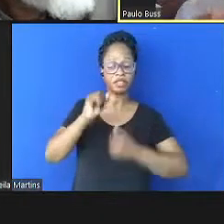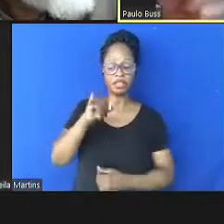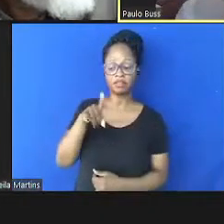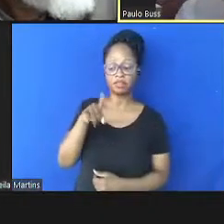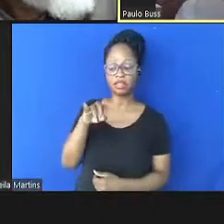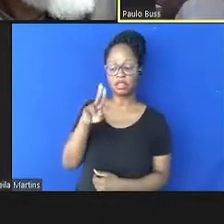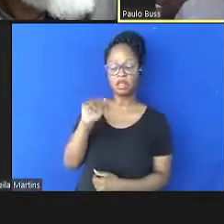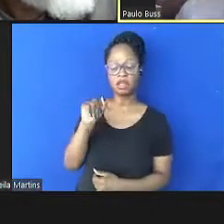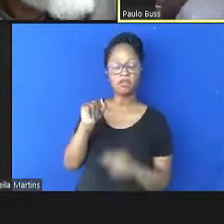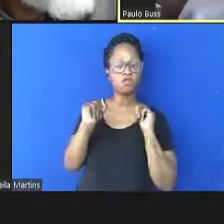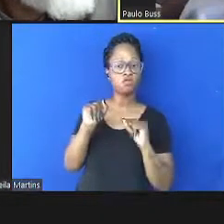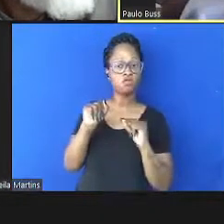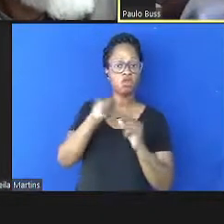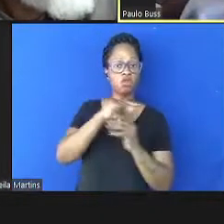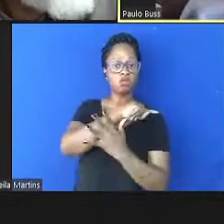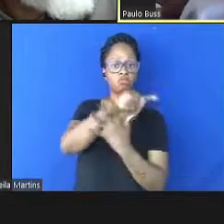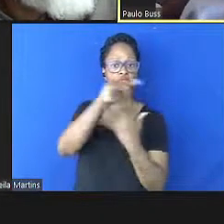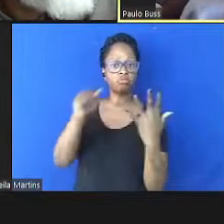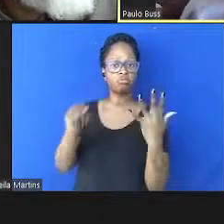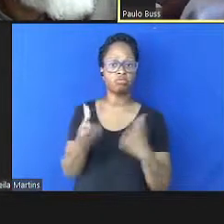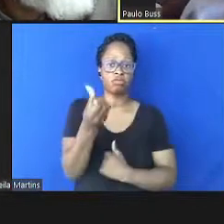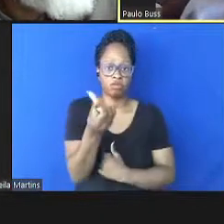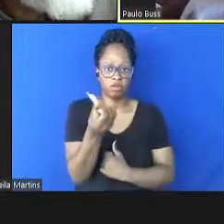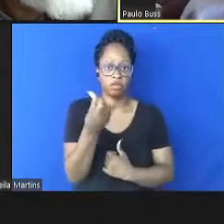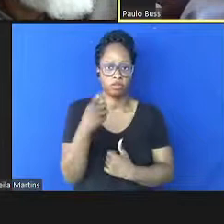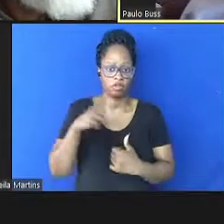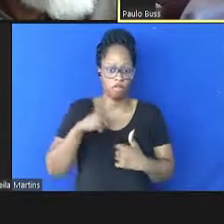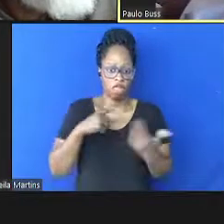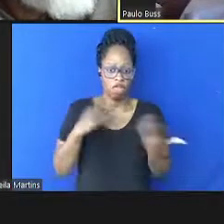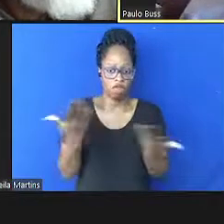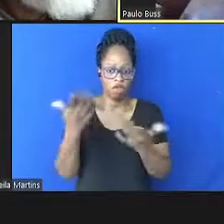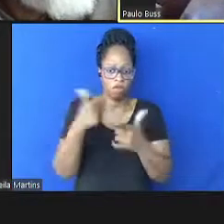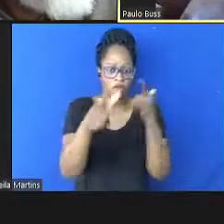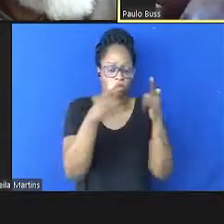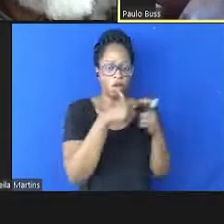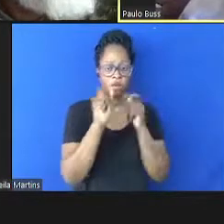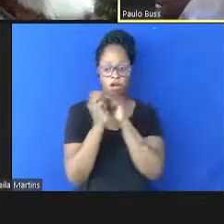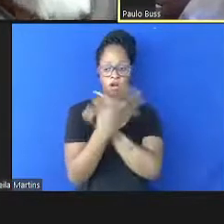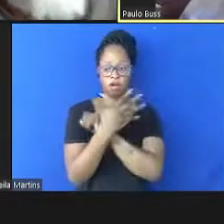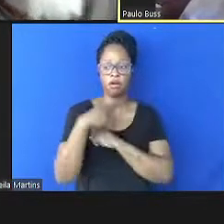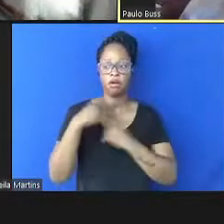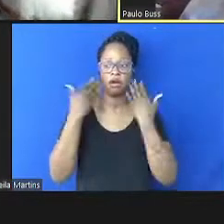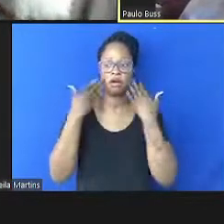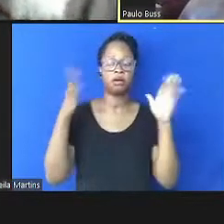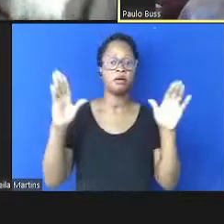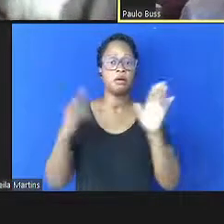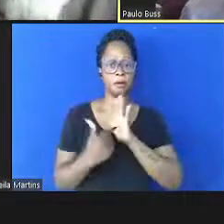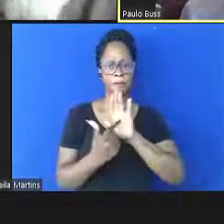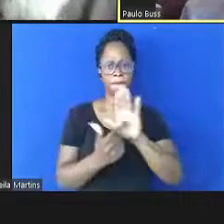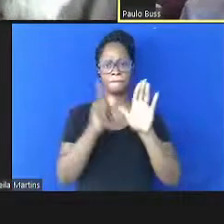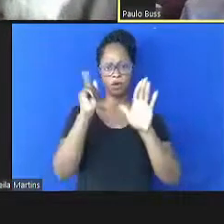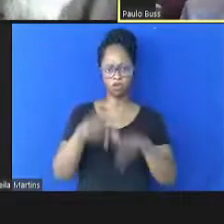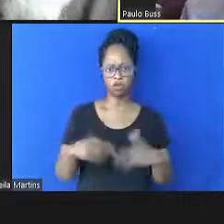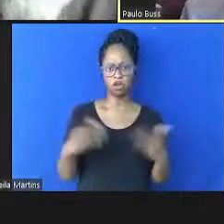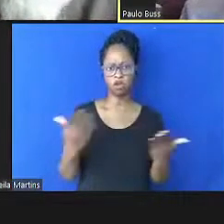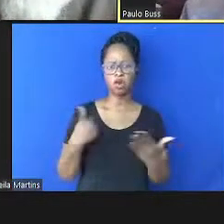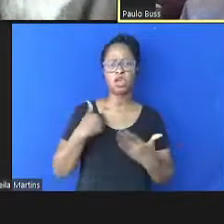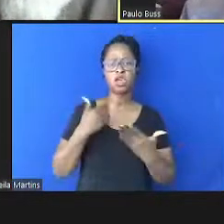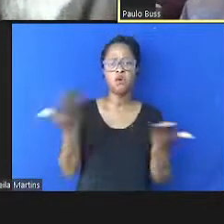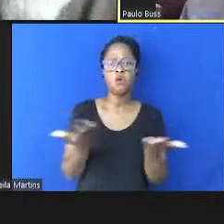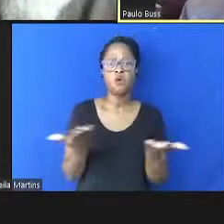essas seis dimensões que a crise da pandemia nos revelou de forma mais aguda. Eu só para